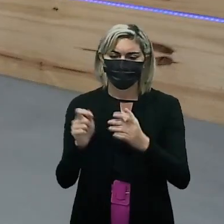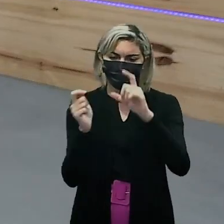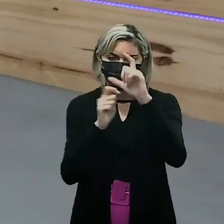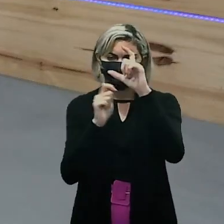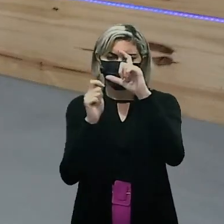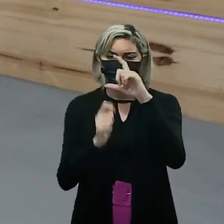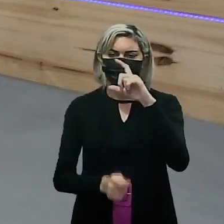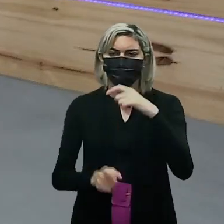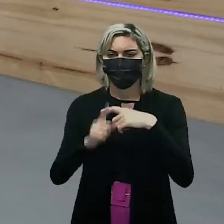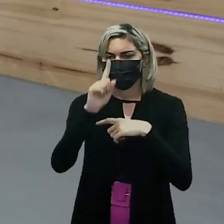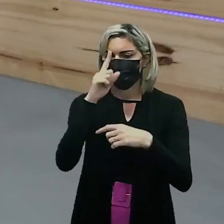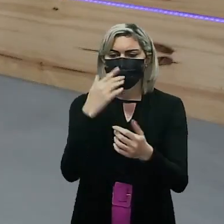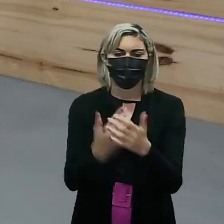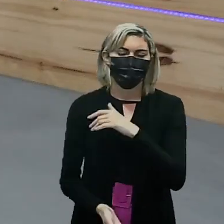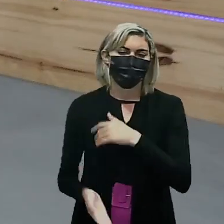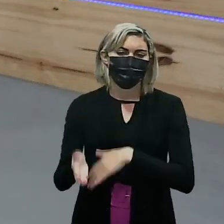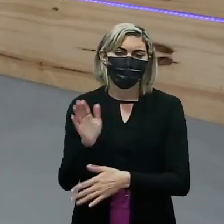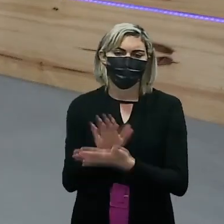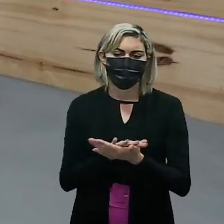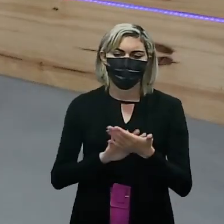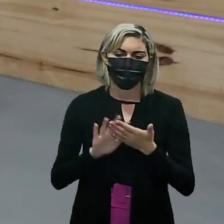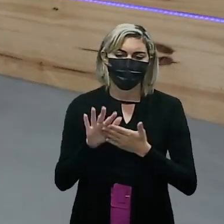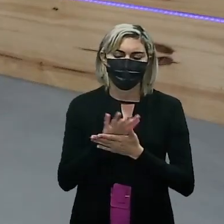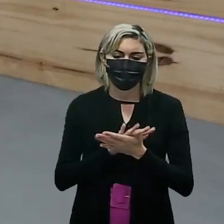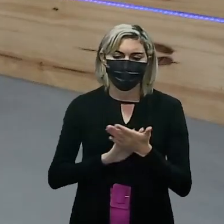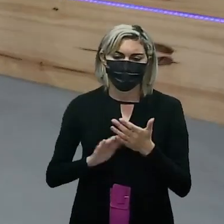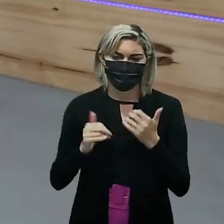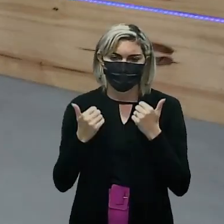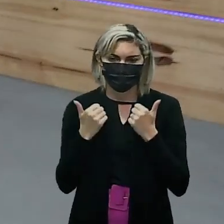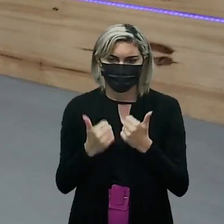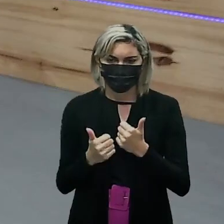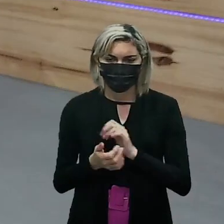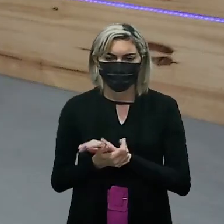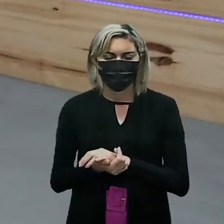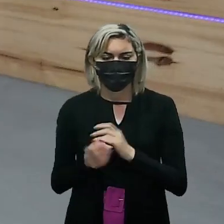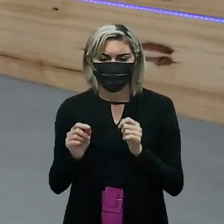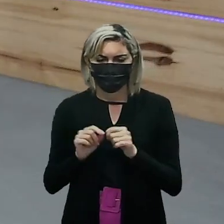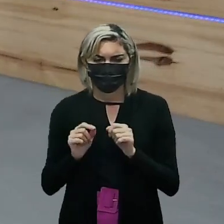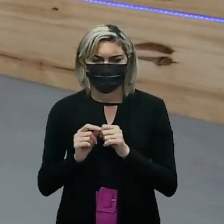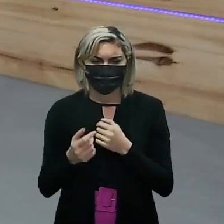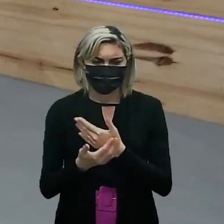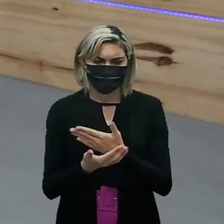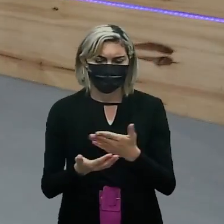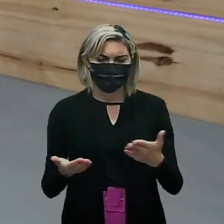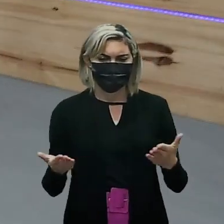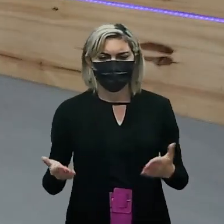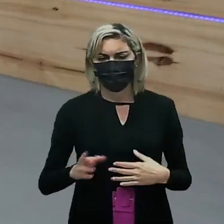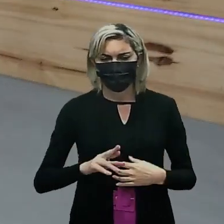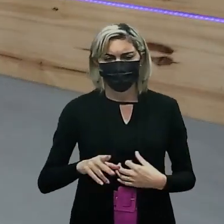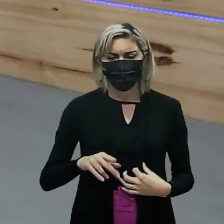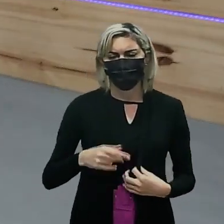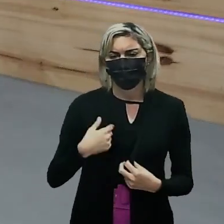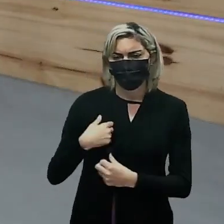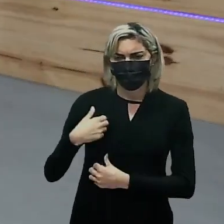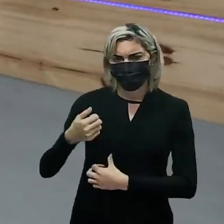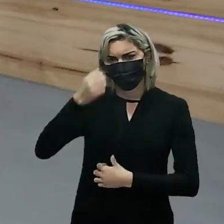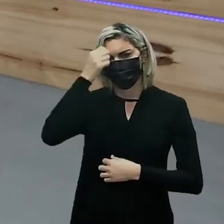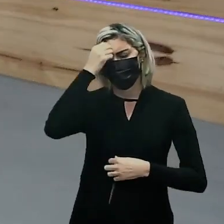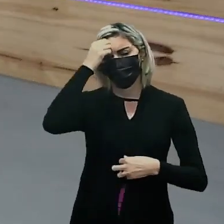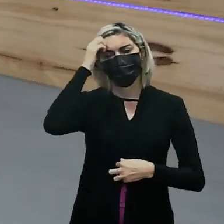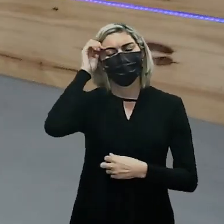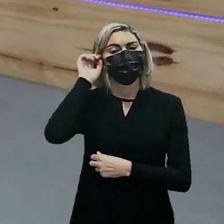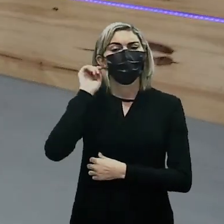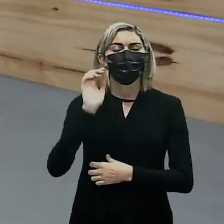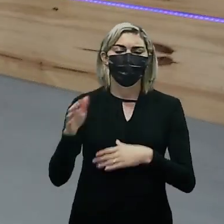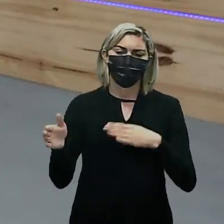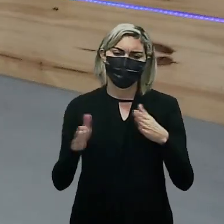Code e não perde nada. Show de bola? Faz isso aí e você não vai se arrepender. Momento